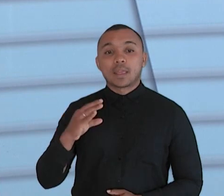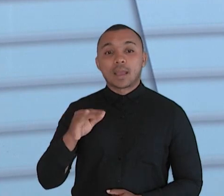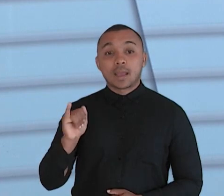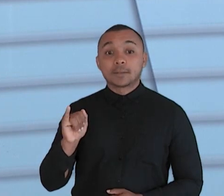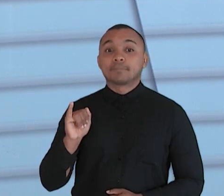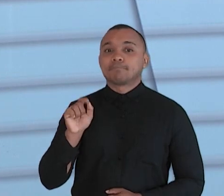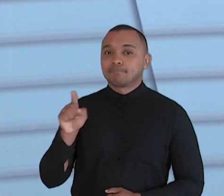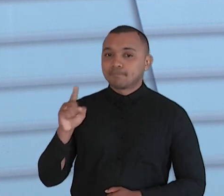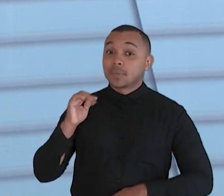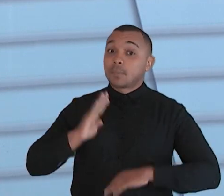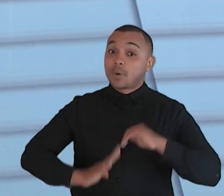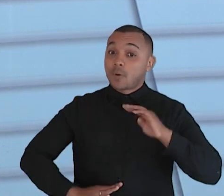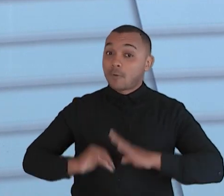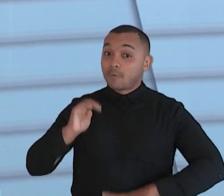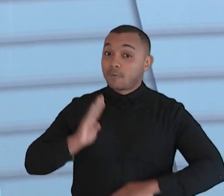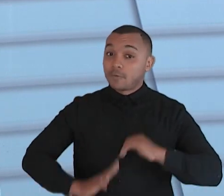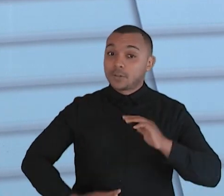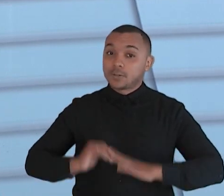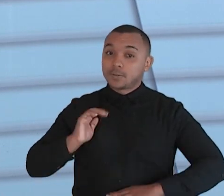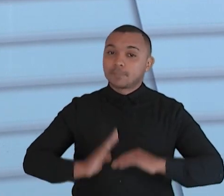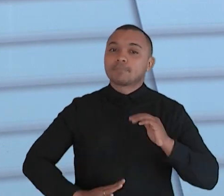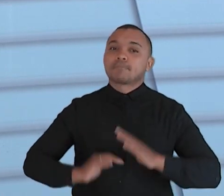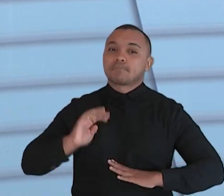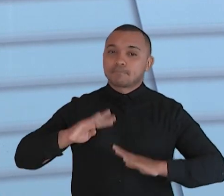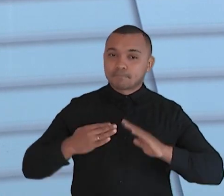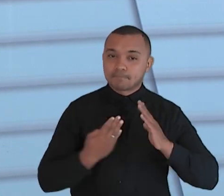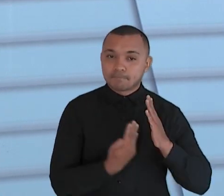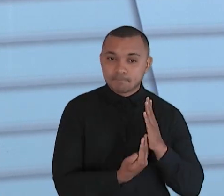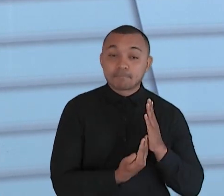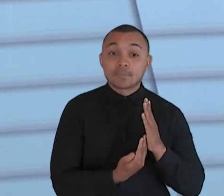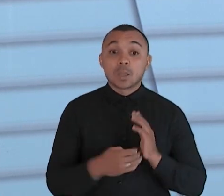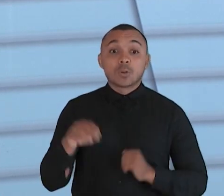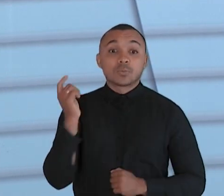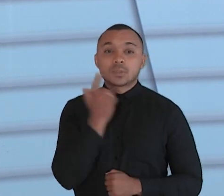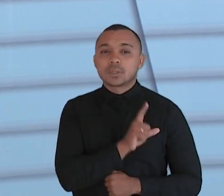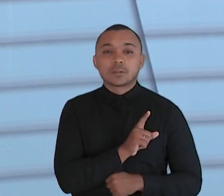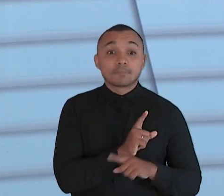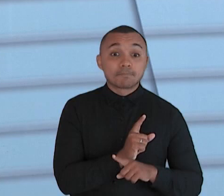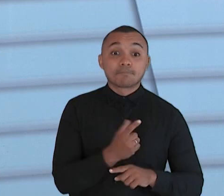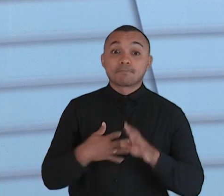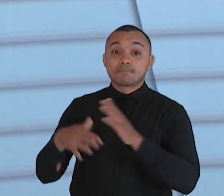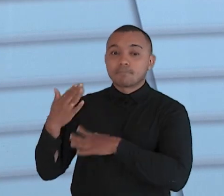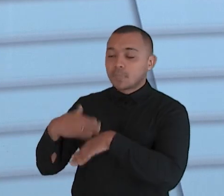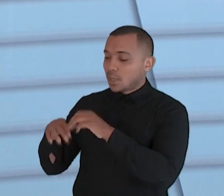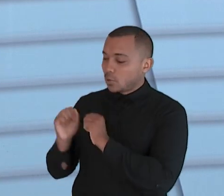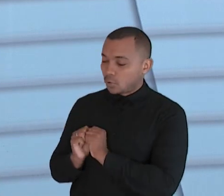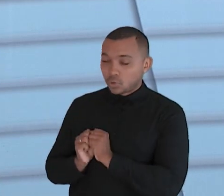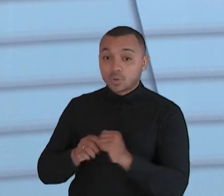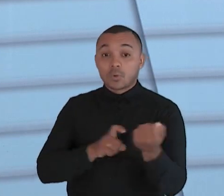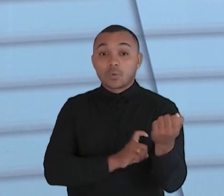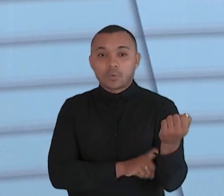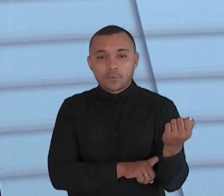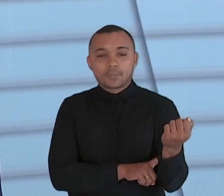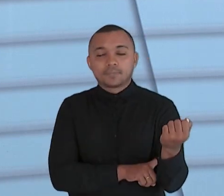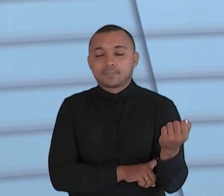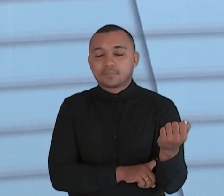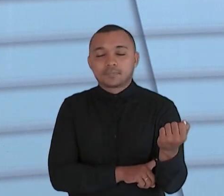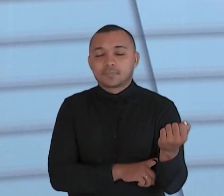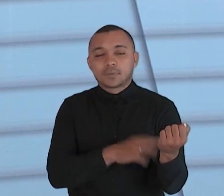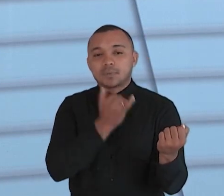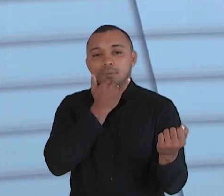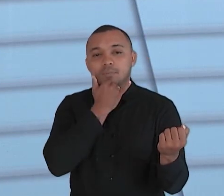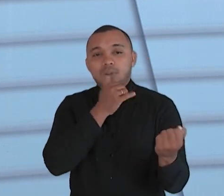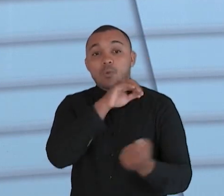profissionalizante. Grande Darcy Ribeiro. É uma escola profissionalizante que a gente conseguiu na época, com o governador, o prefeito Sarto